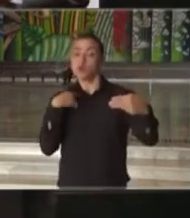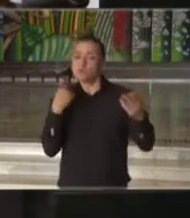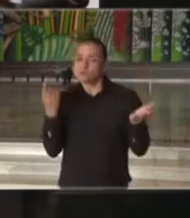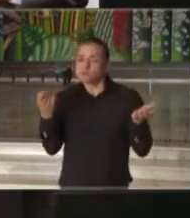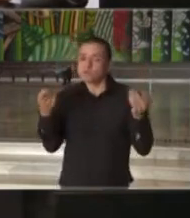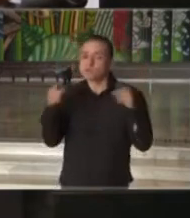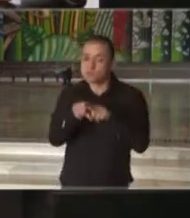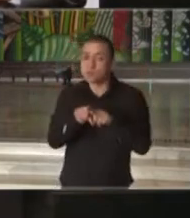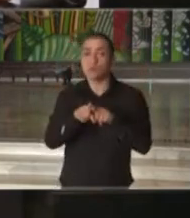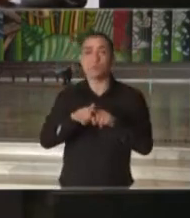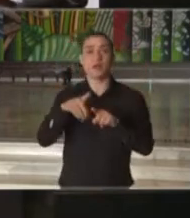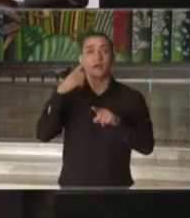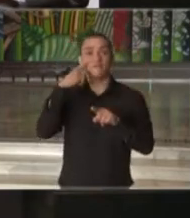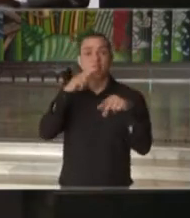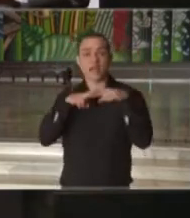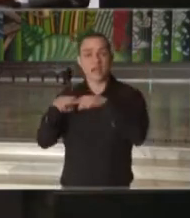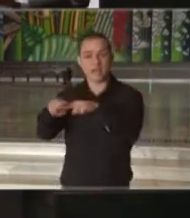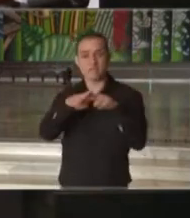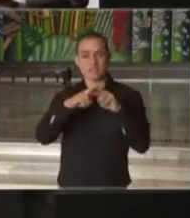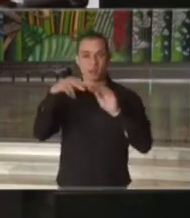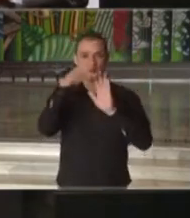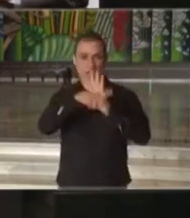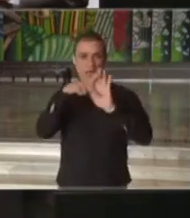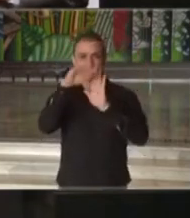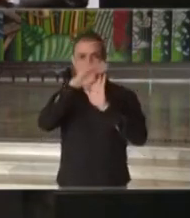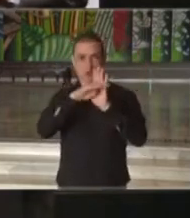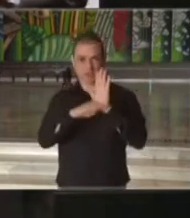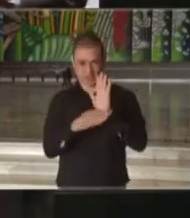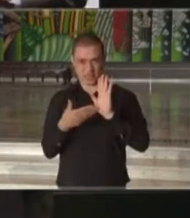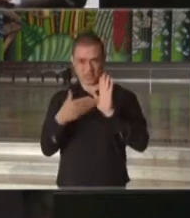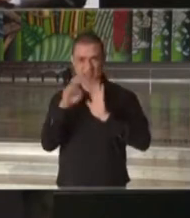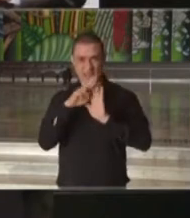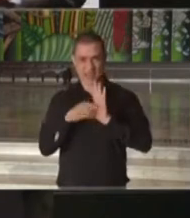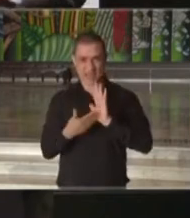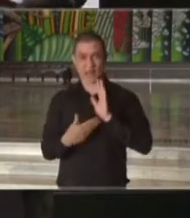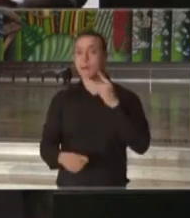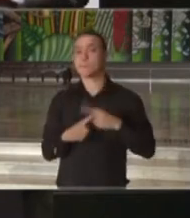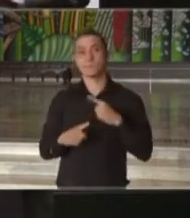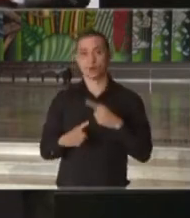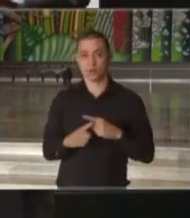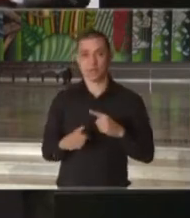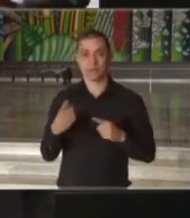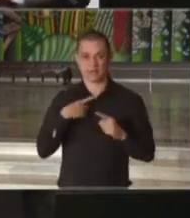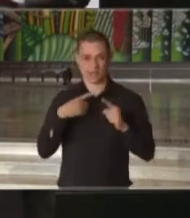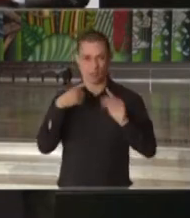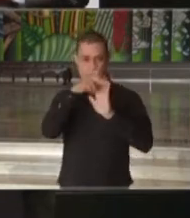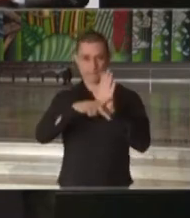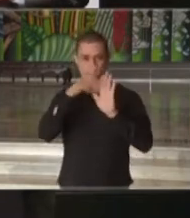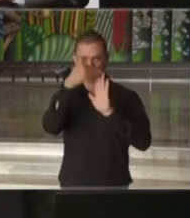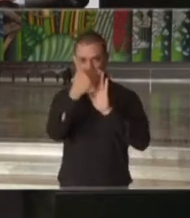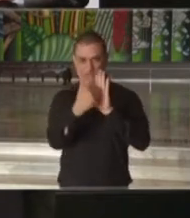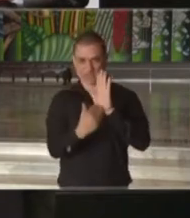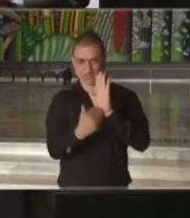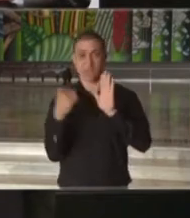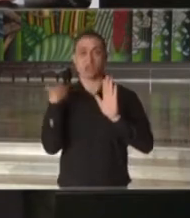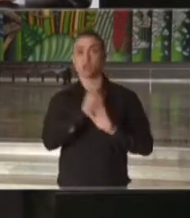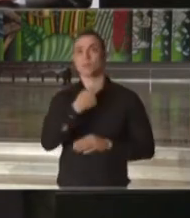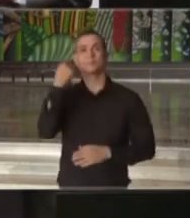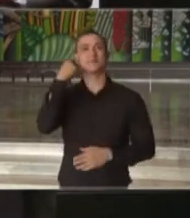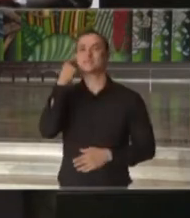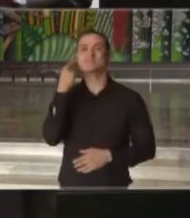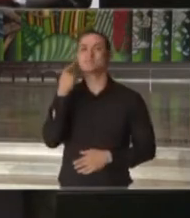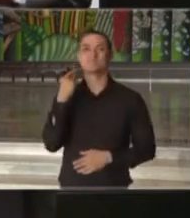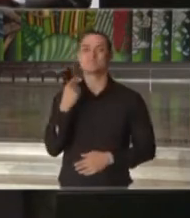uma revisão da portaria desta regra. Porque existe, inclusive, uma portaria que nós consideramos